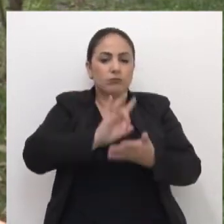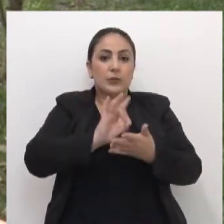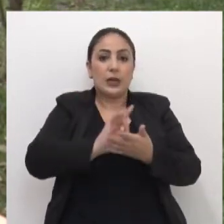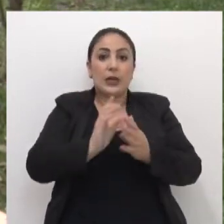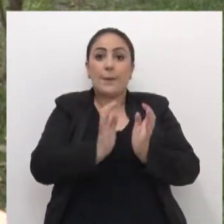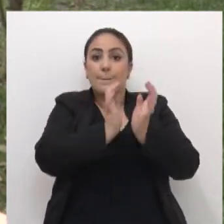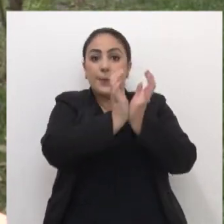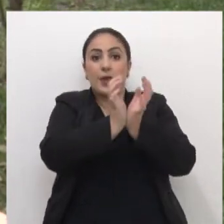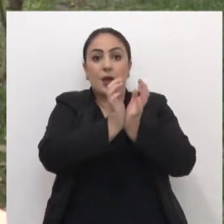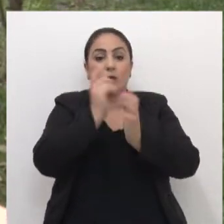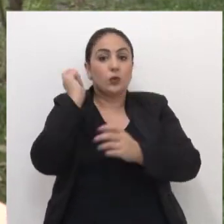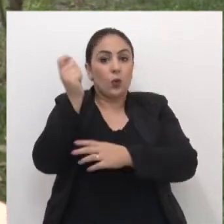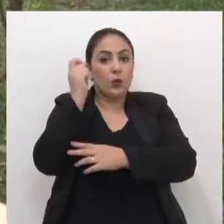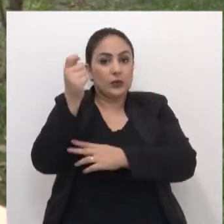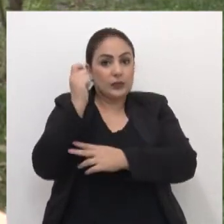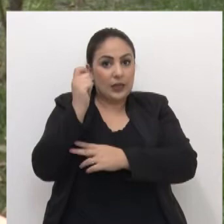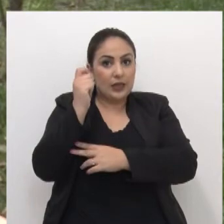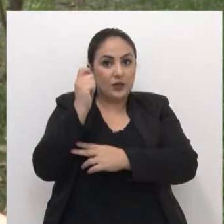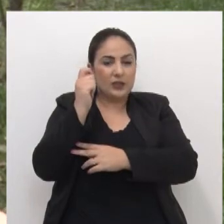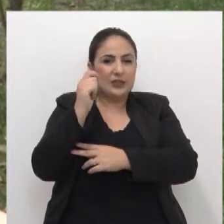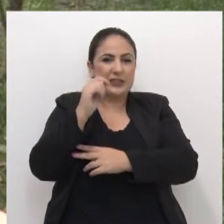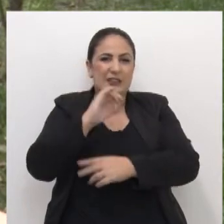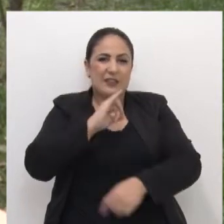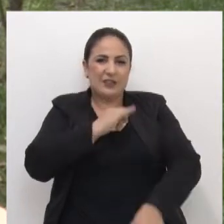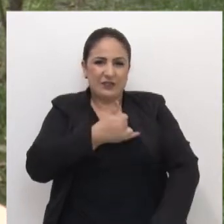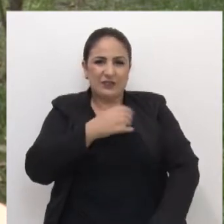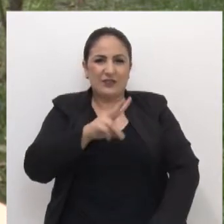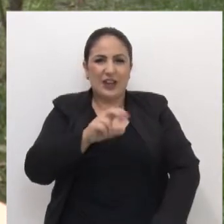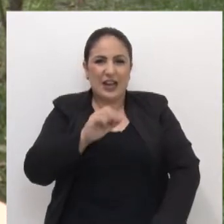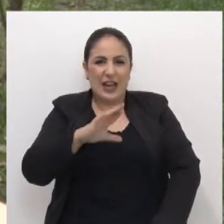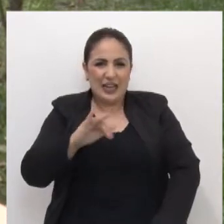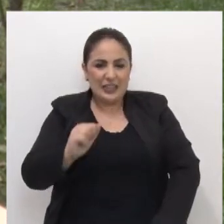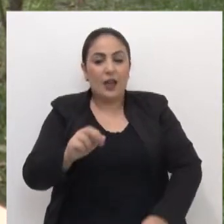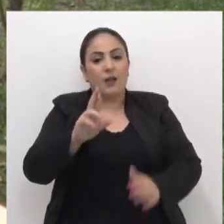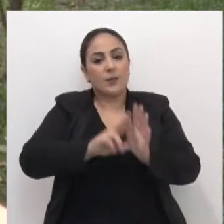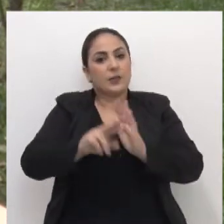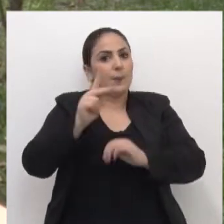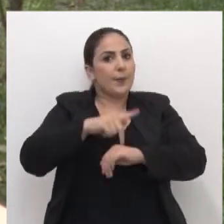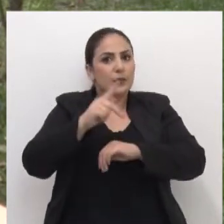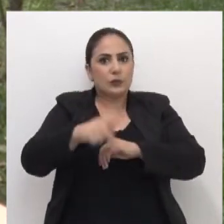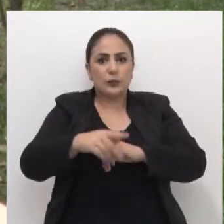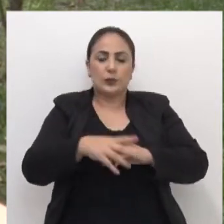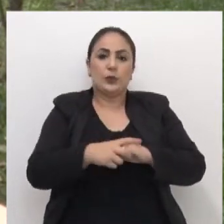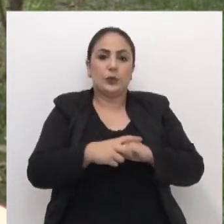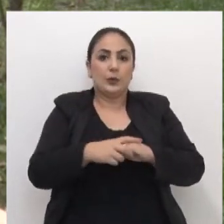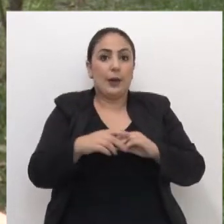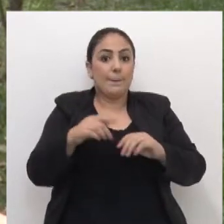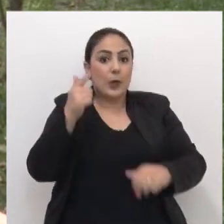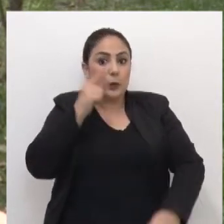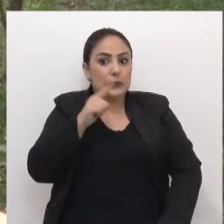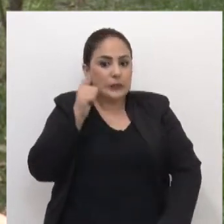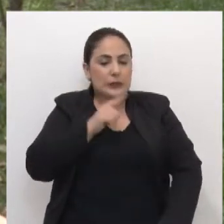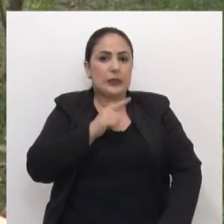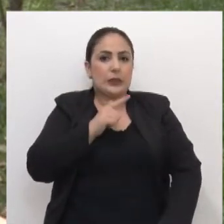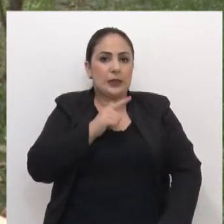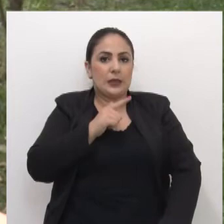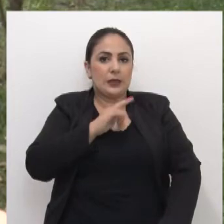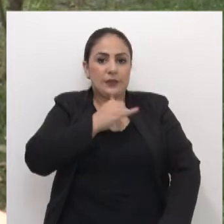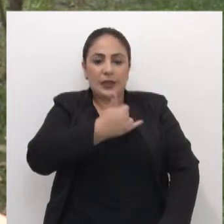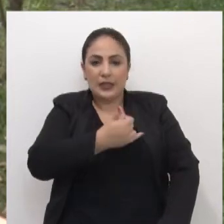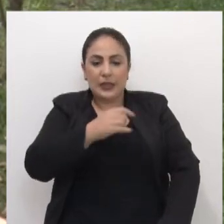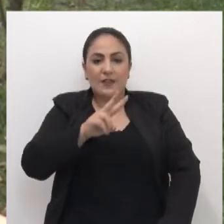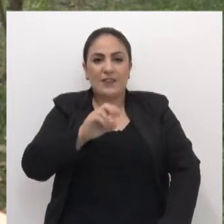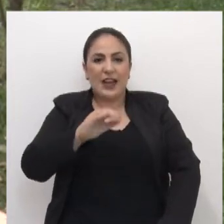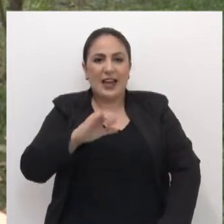consagrei campeão do rodeio internacional da vacaria, representando o Passo Fundo. Então, para ser o campeão do rodeio internacional